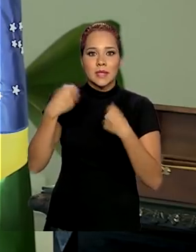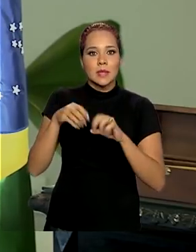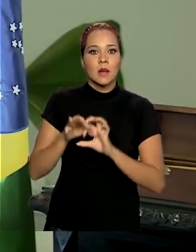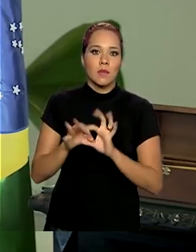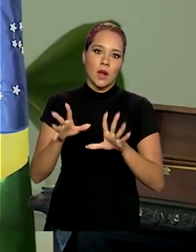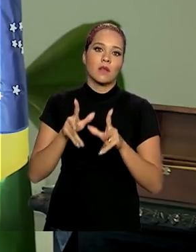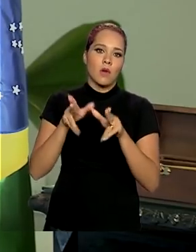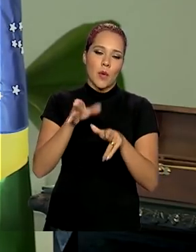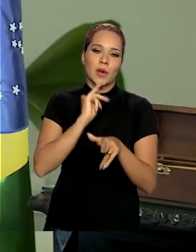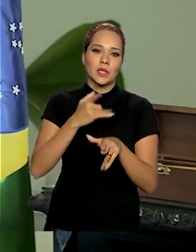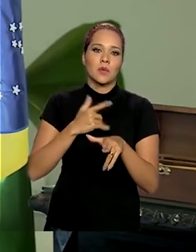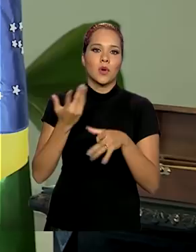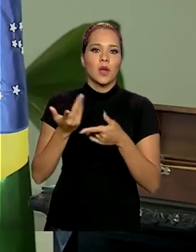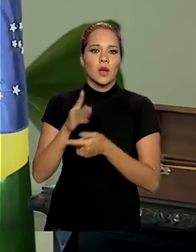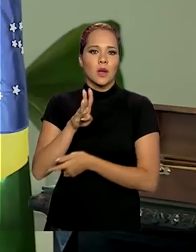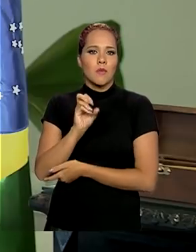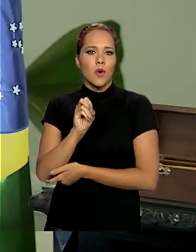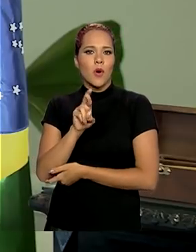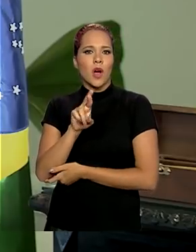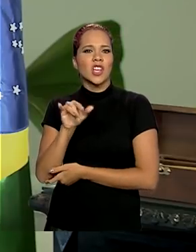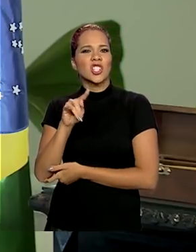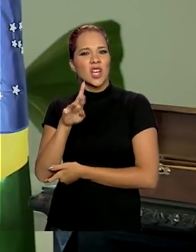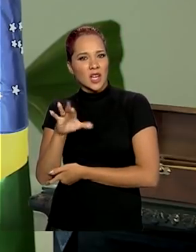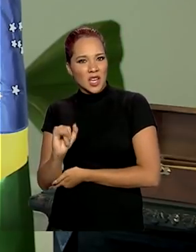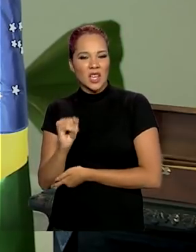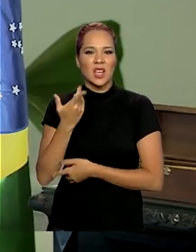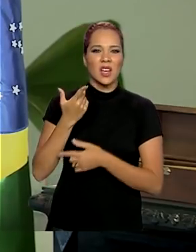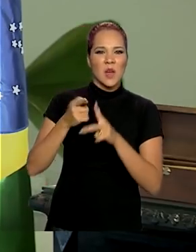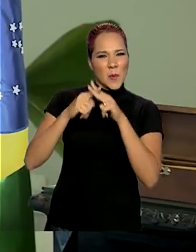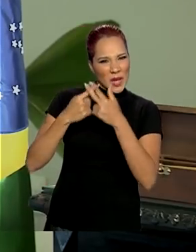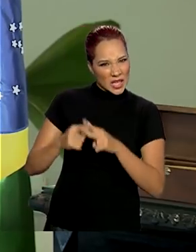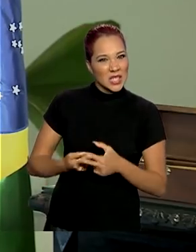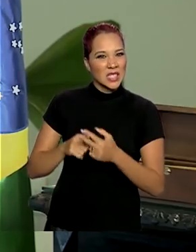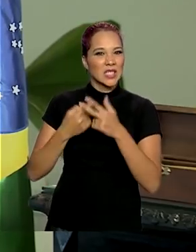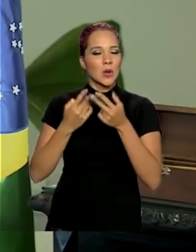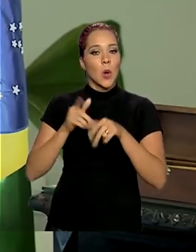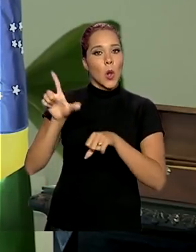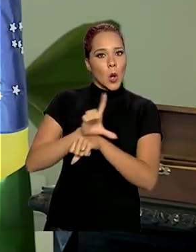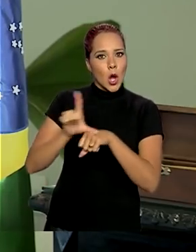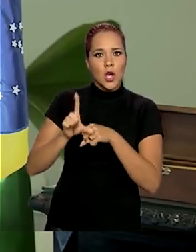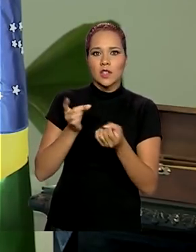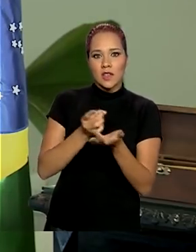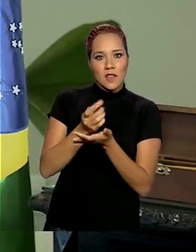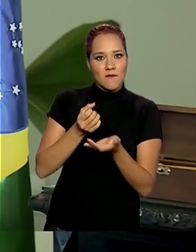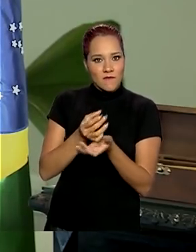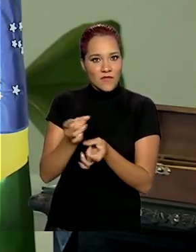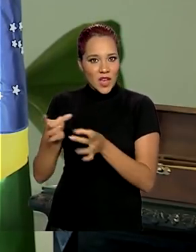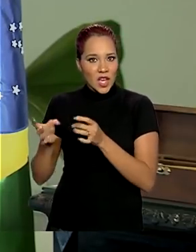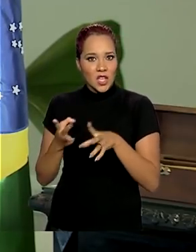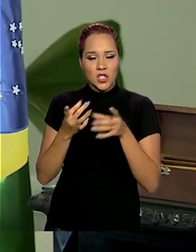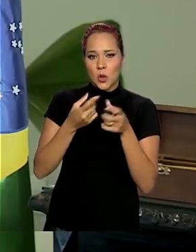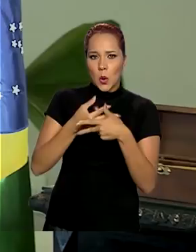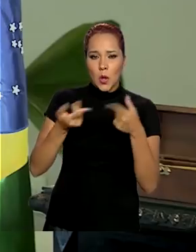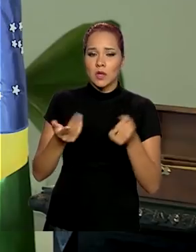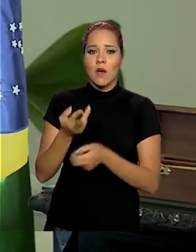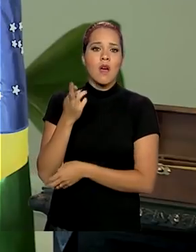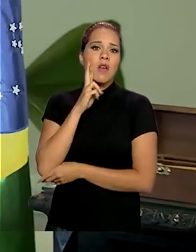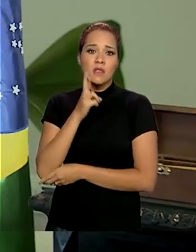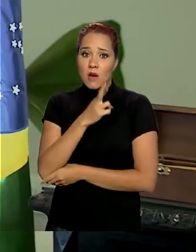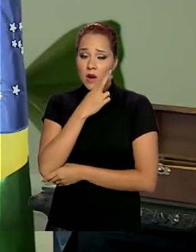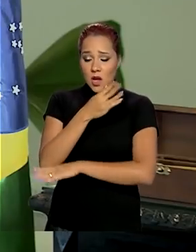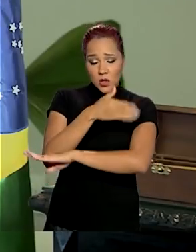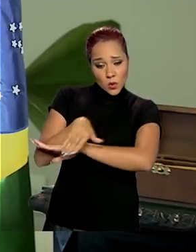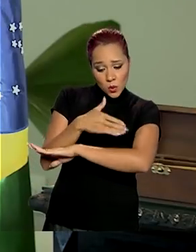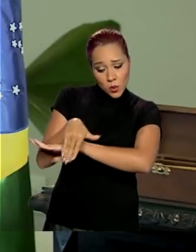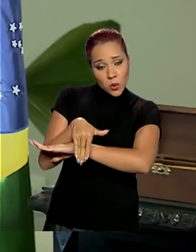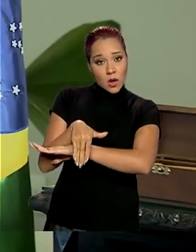Como, por exemplo, a borracharia, a oficina mecânica, a loja de autopeças, o restaurante da estrada, para que